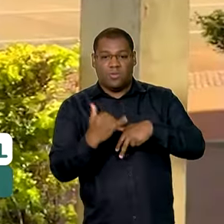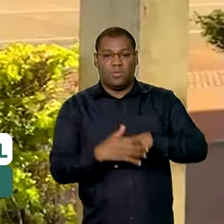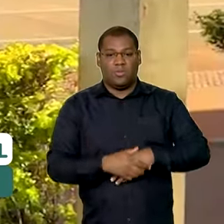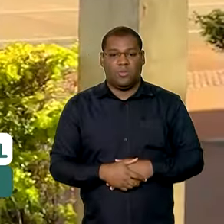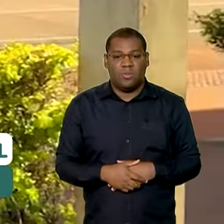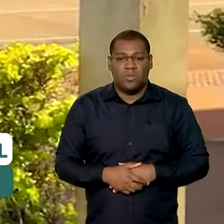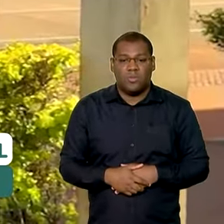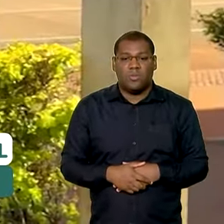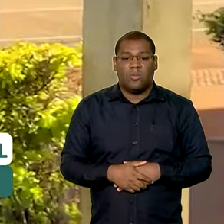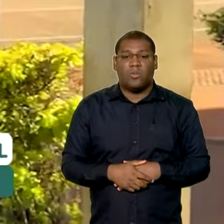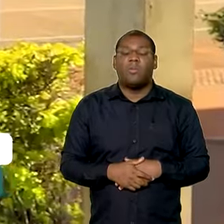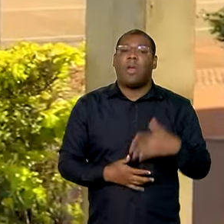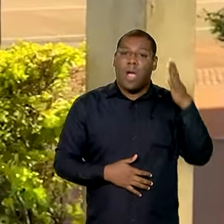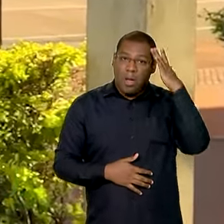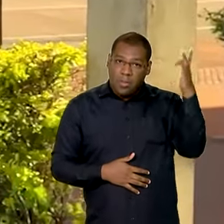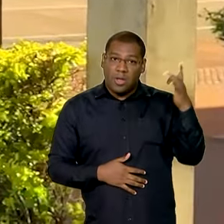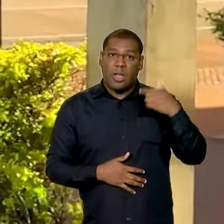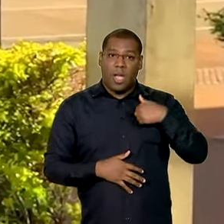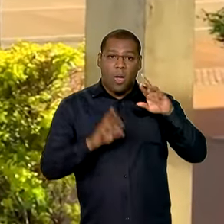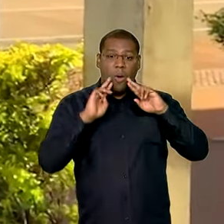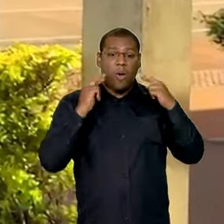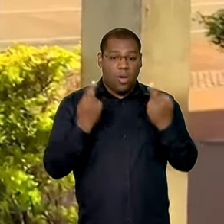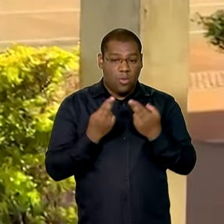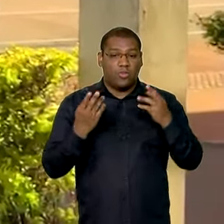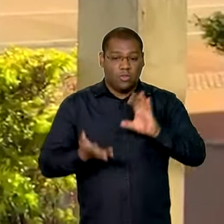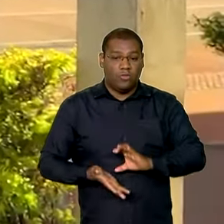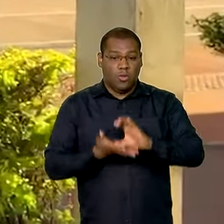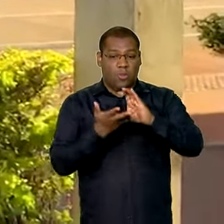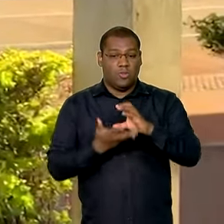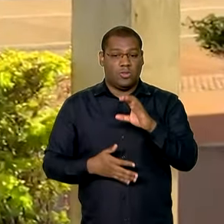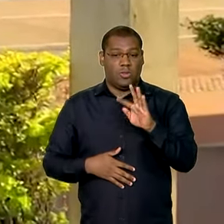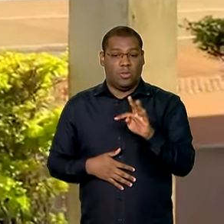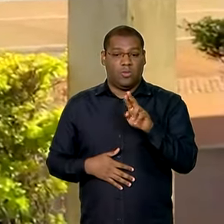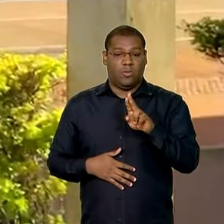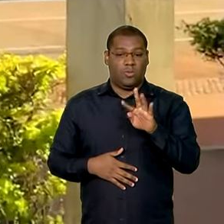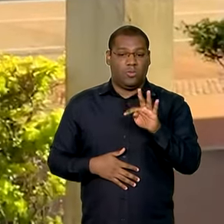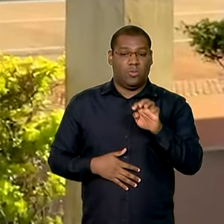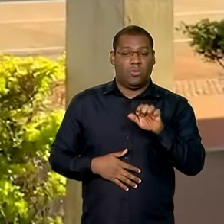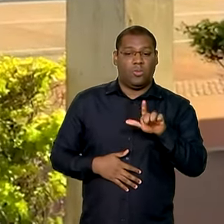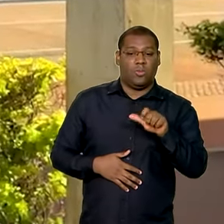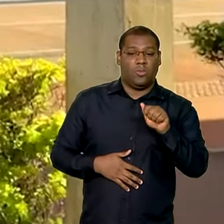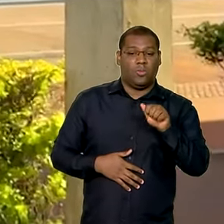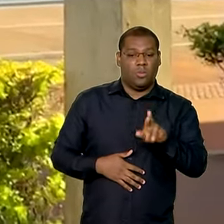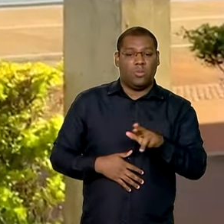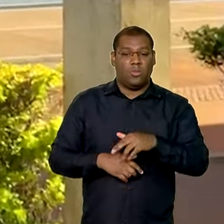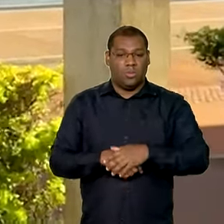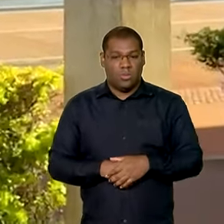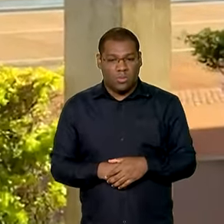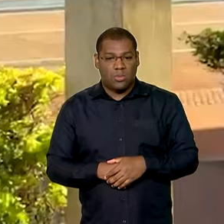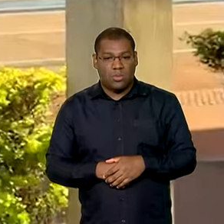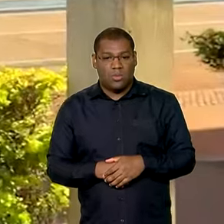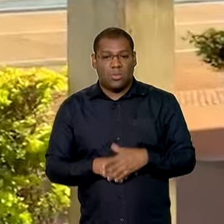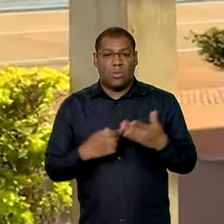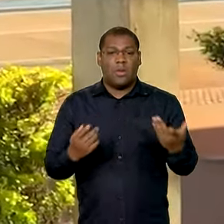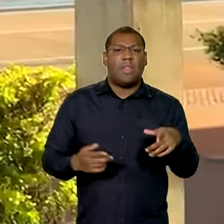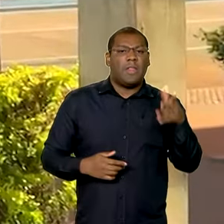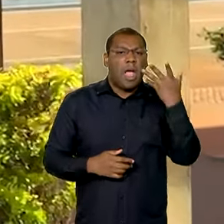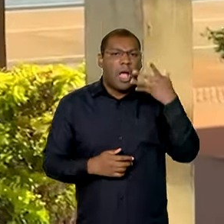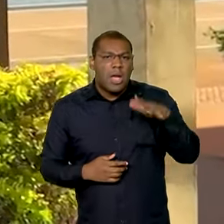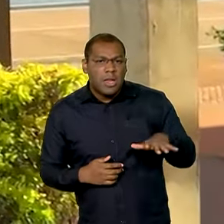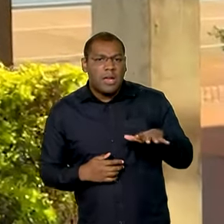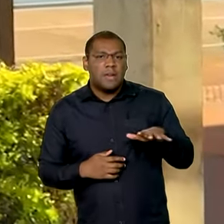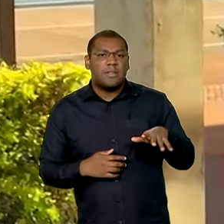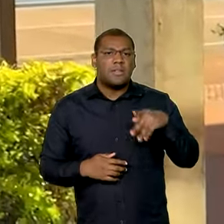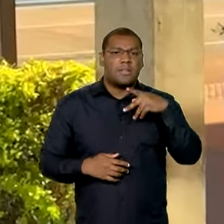Tem uma reunião com os conselheiros tutelares também, para compreender a situação das crianças, crianças que separadas dos pais,